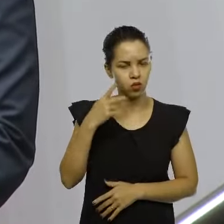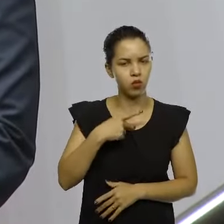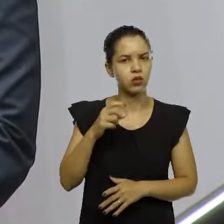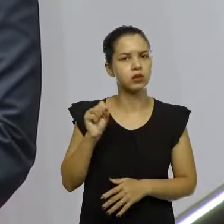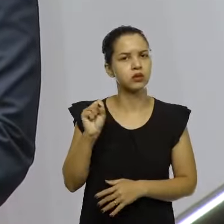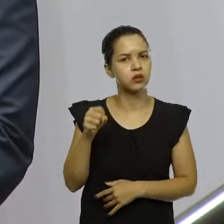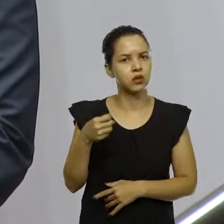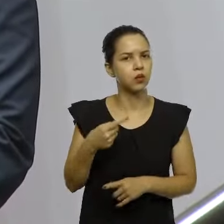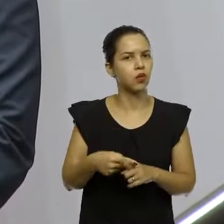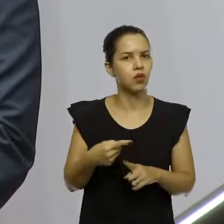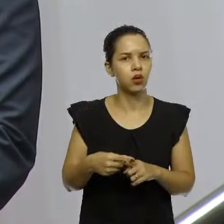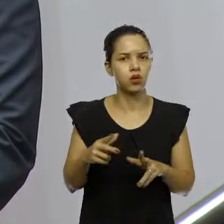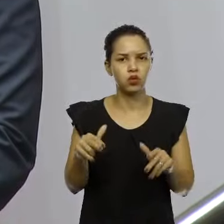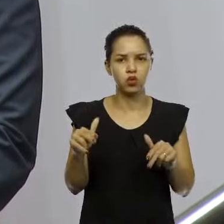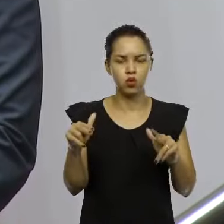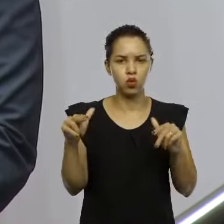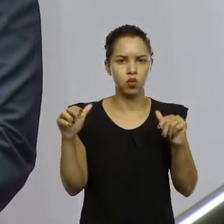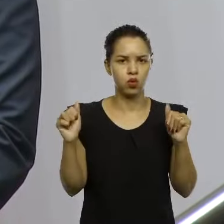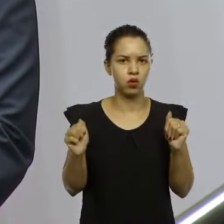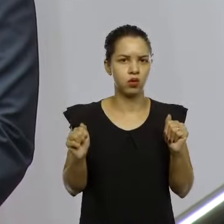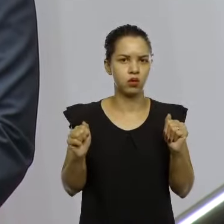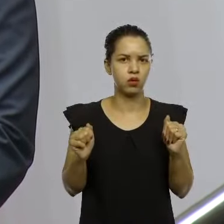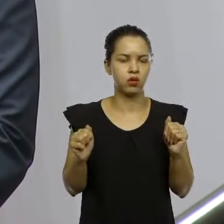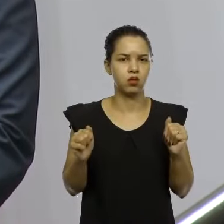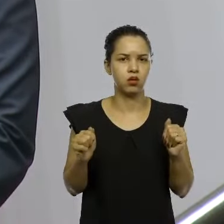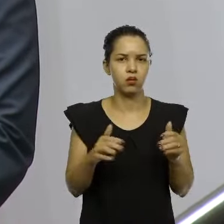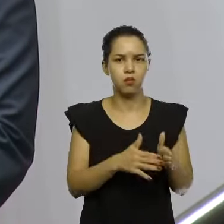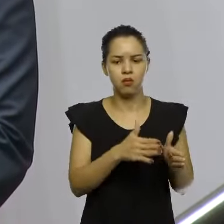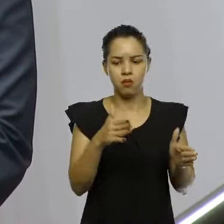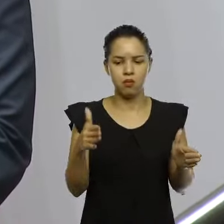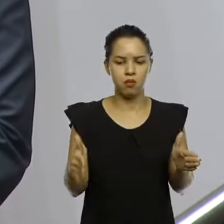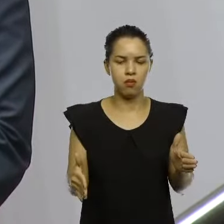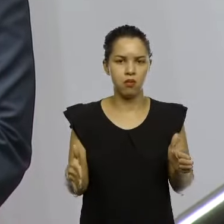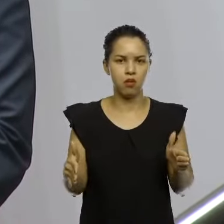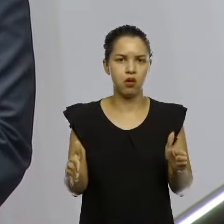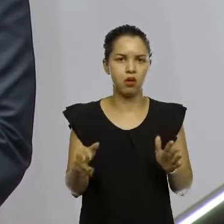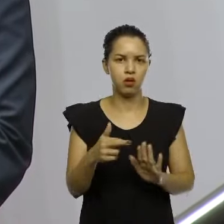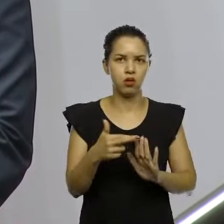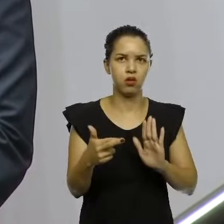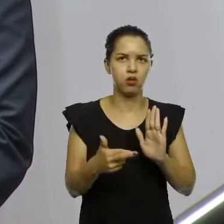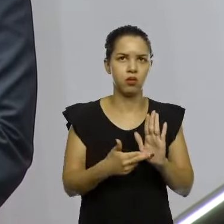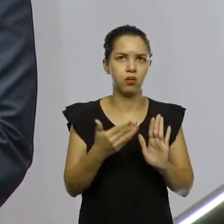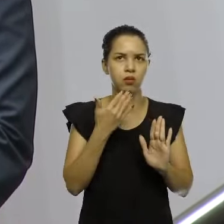Ismael, mais do que o prazo regimental quando eu peço vistas a algum projeto.